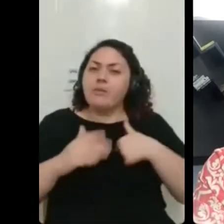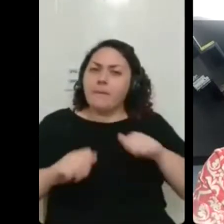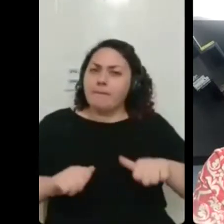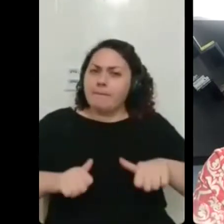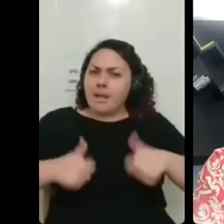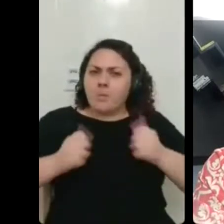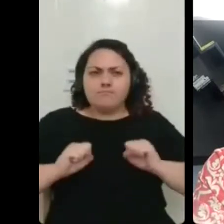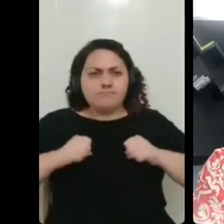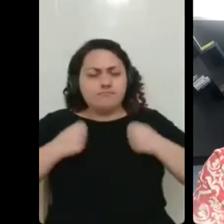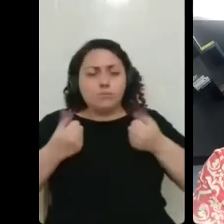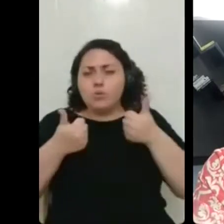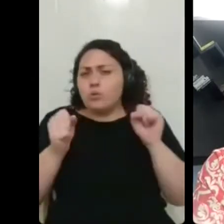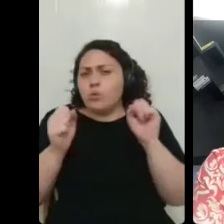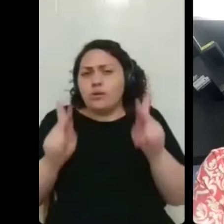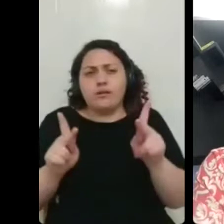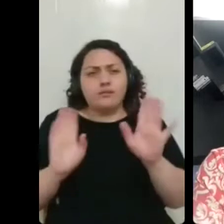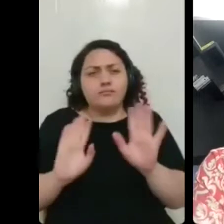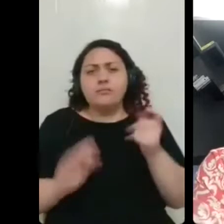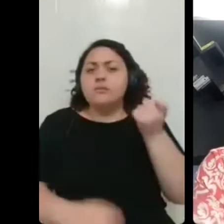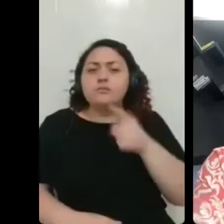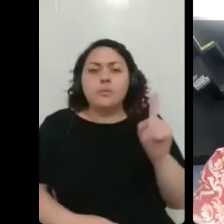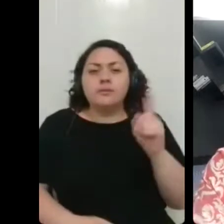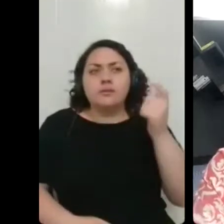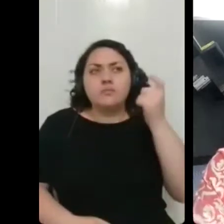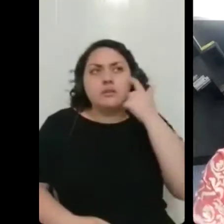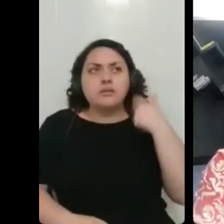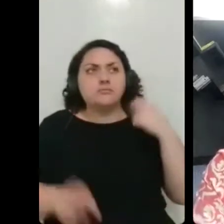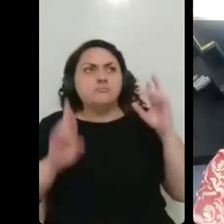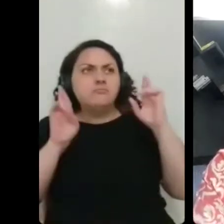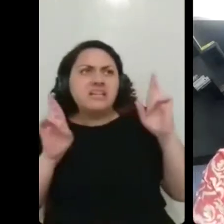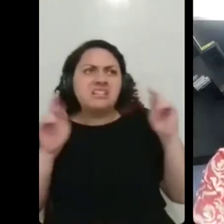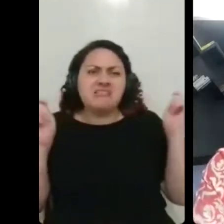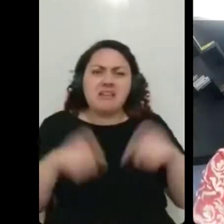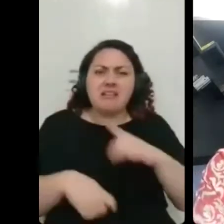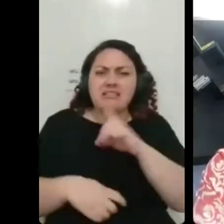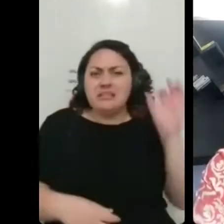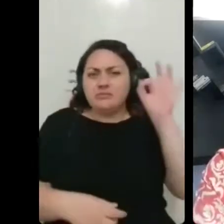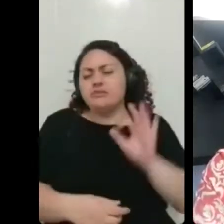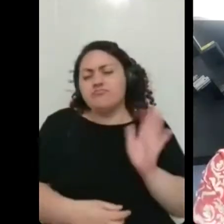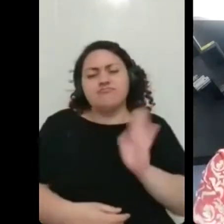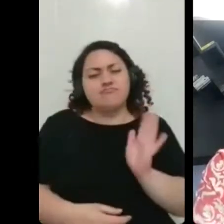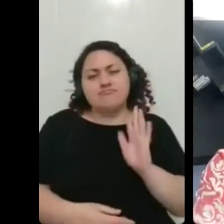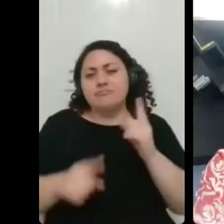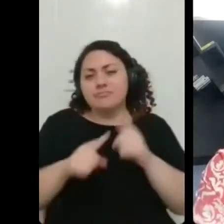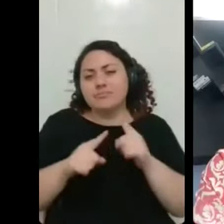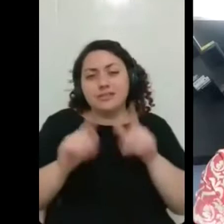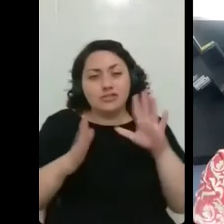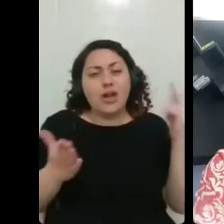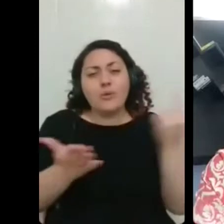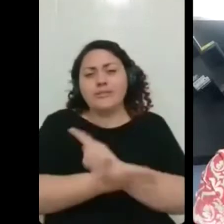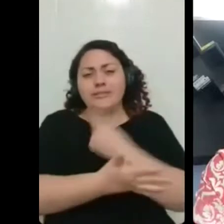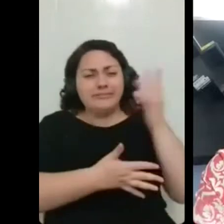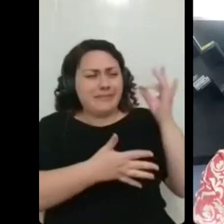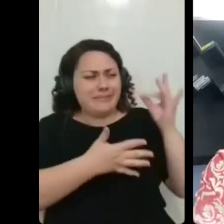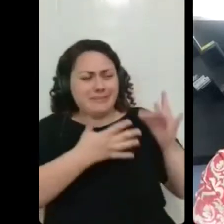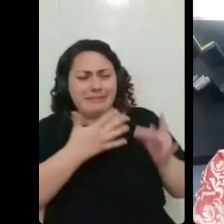se a gente não atingir aquela super expectativa que a gente tem sabe? porque a gente já passou por tanta coisa sabe? eu